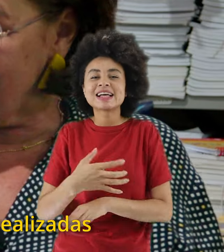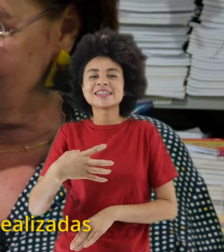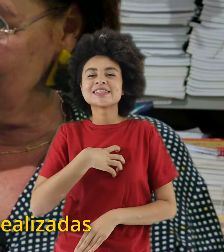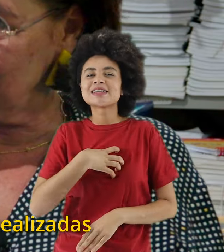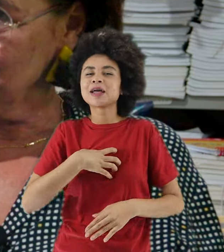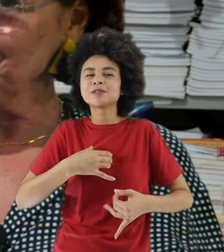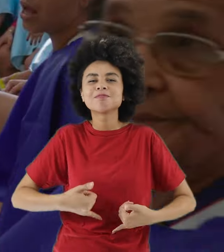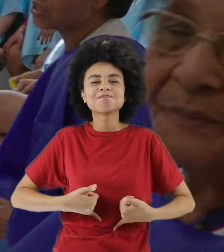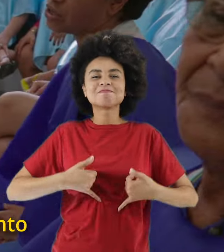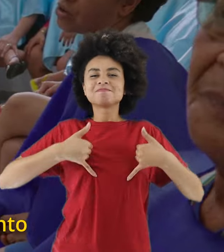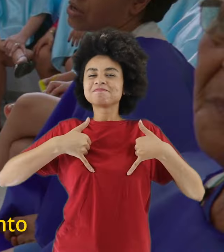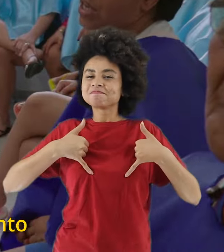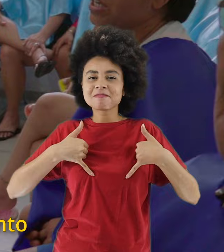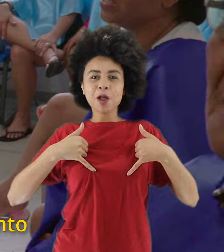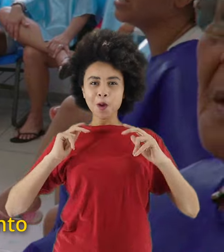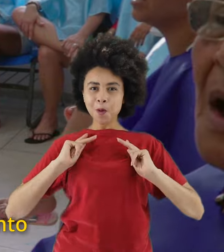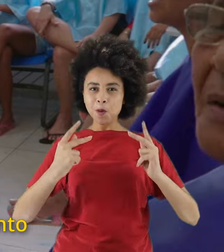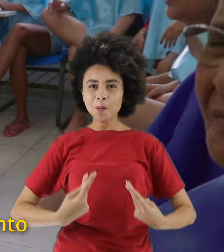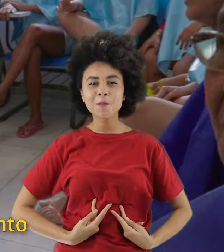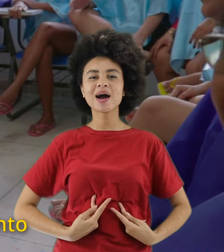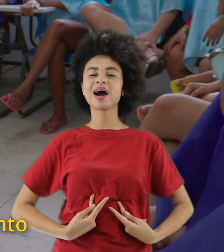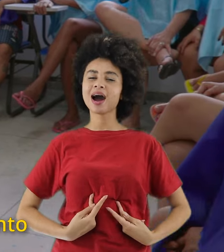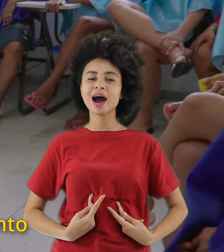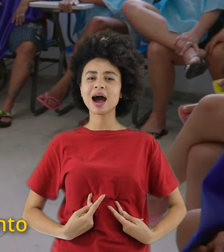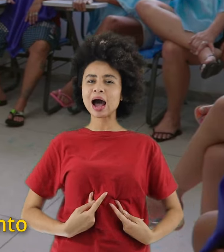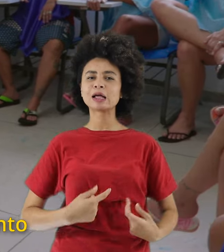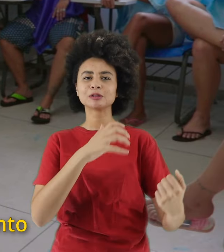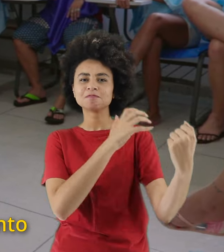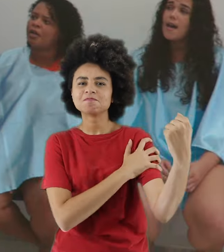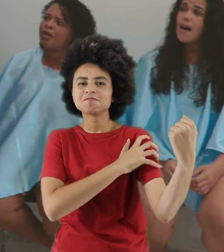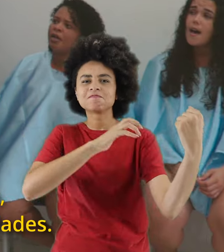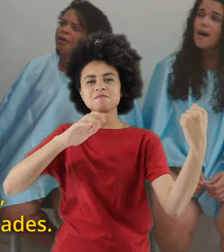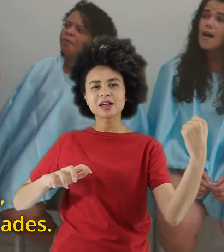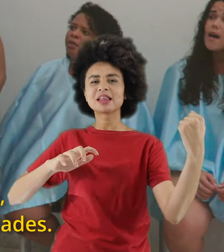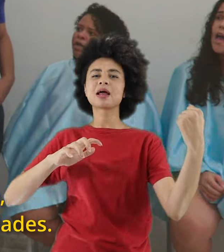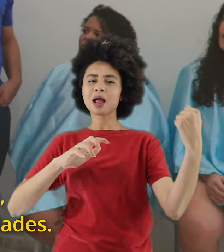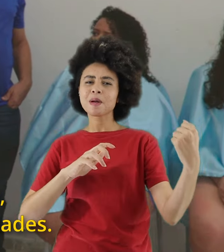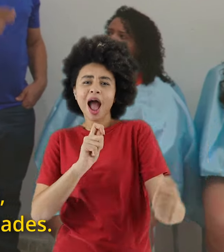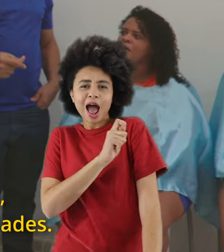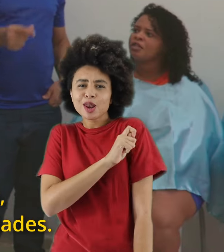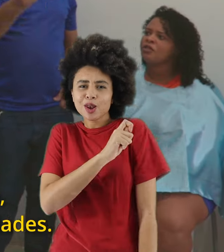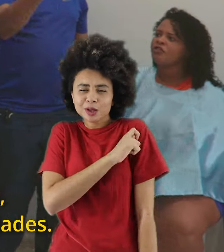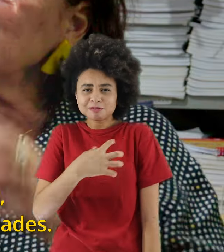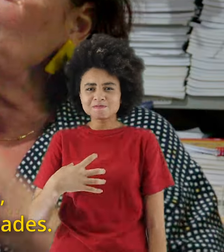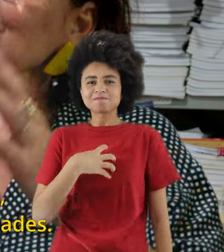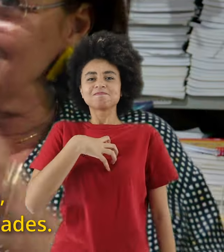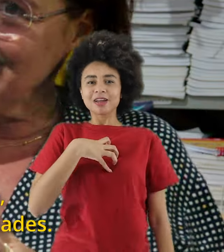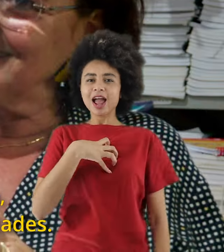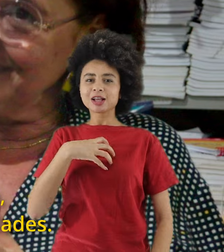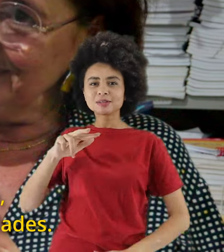realizadas, enquanto ser humano, enquanto empoderamento, enquanto aluna mesmo, em